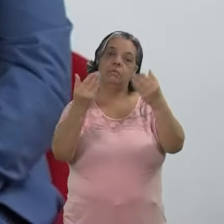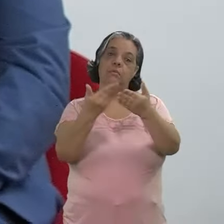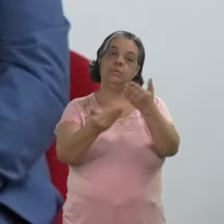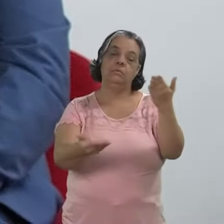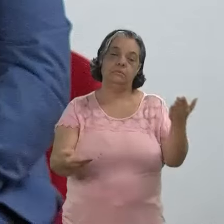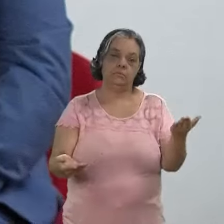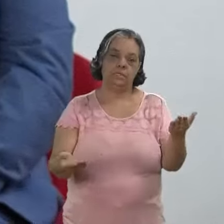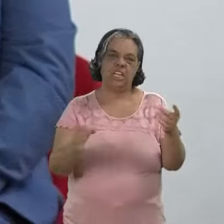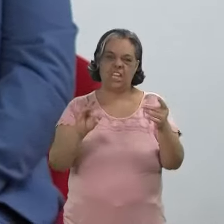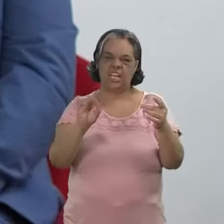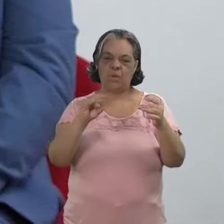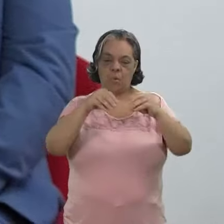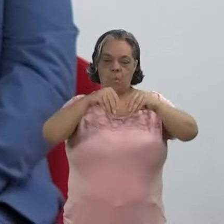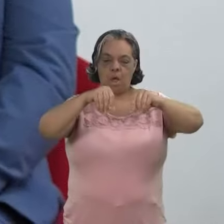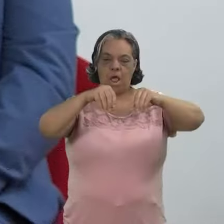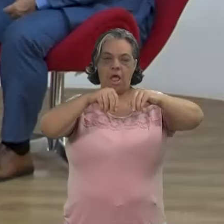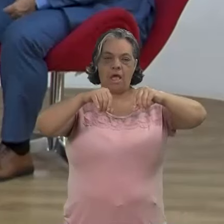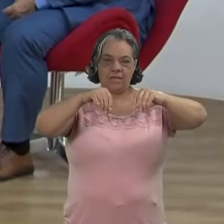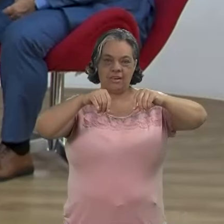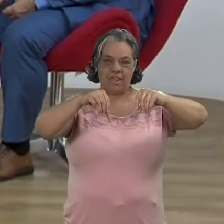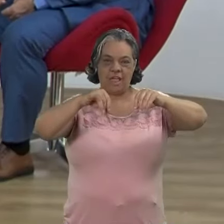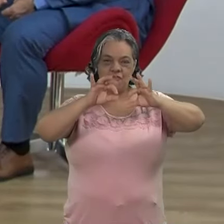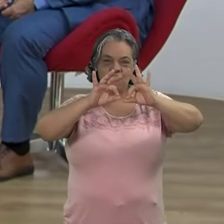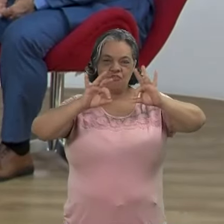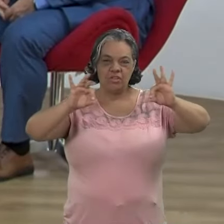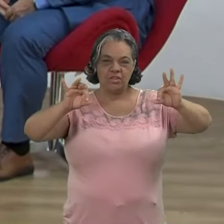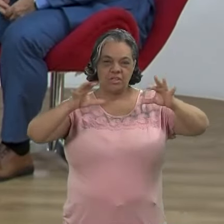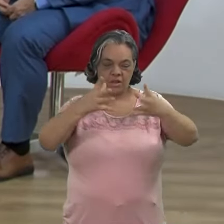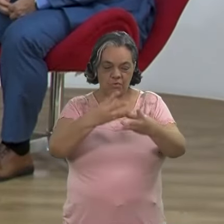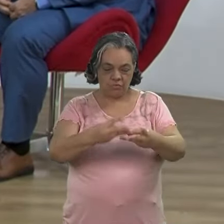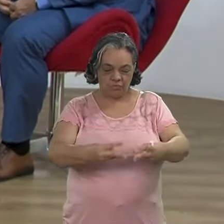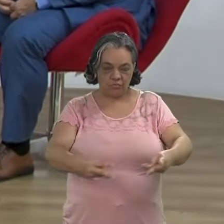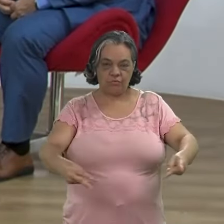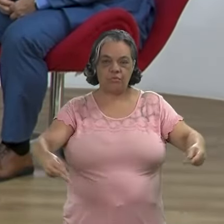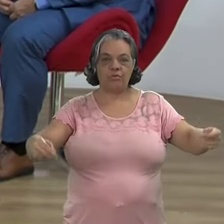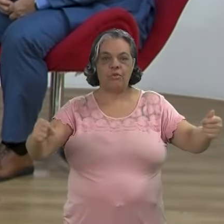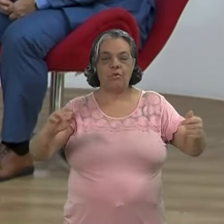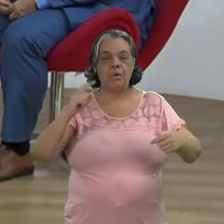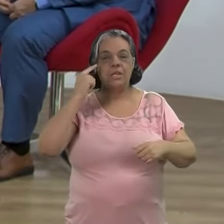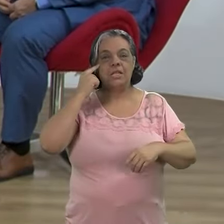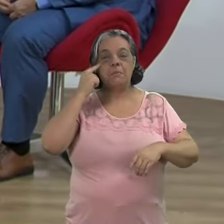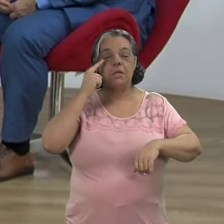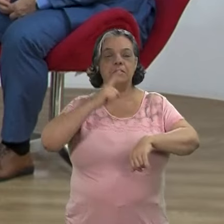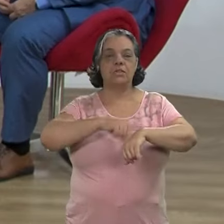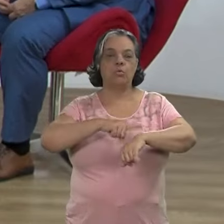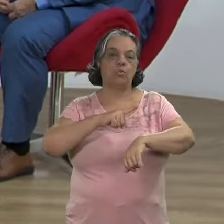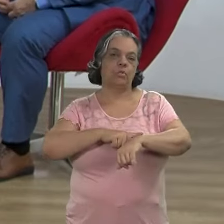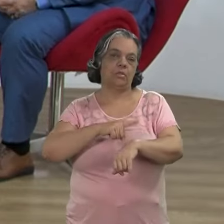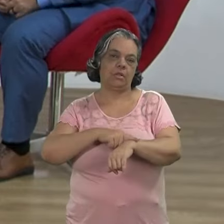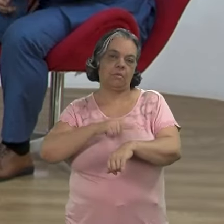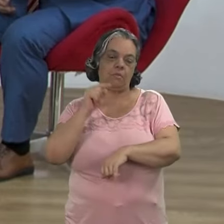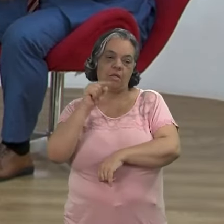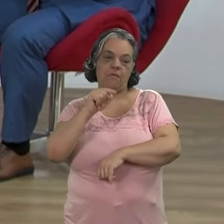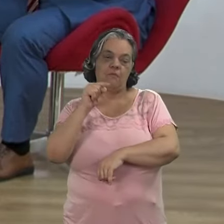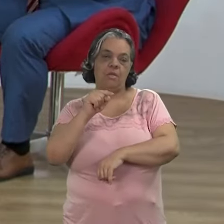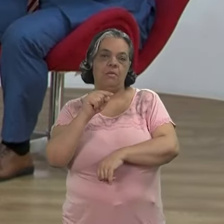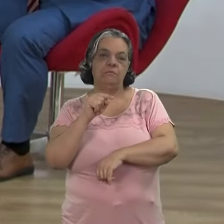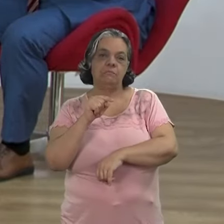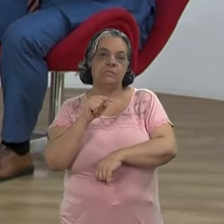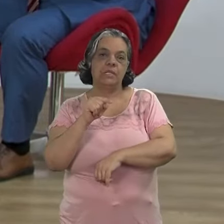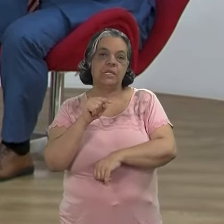pelos dedos das mãos, como as arias do deserto, né? Não é à toa que quando a gente pensa no tempo, a gente pensa